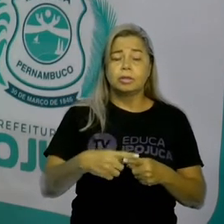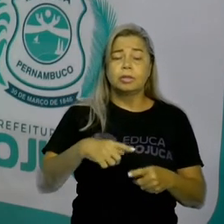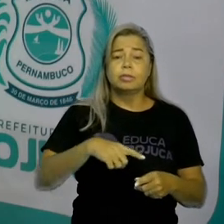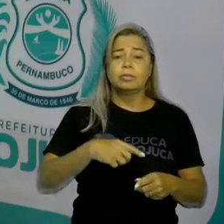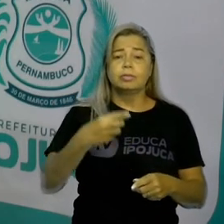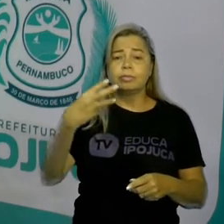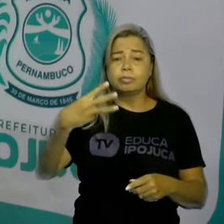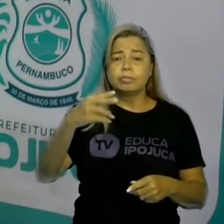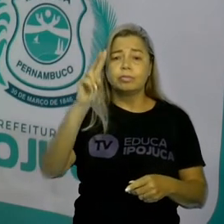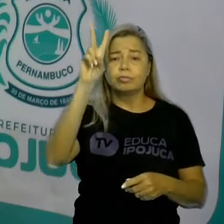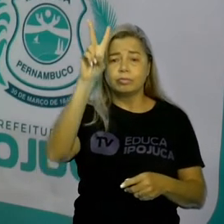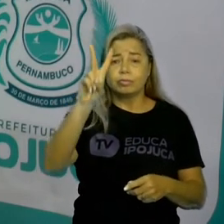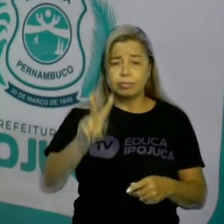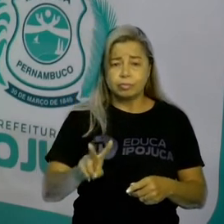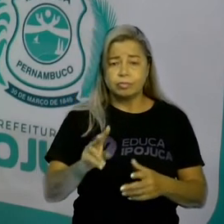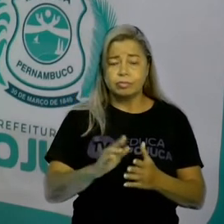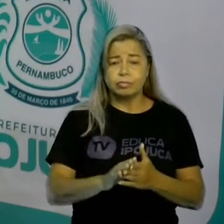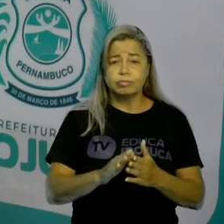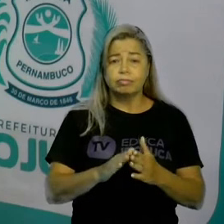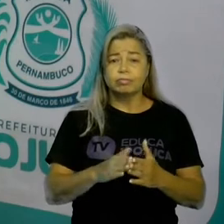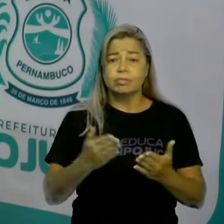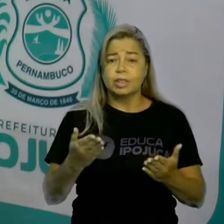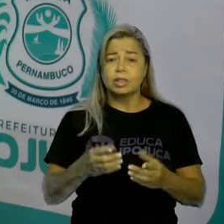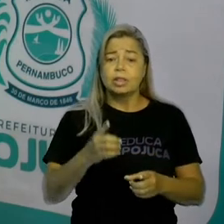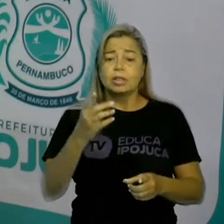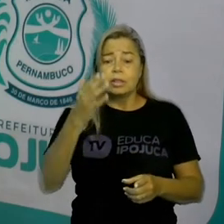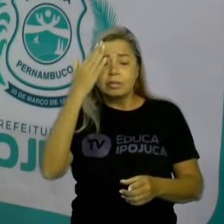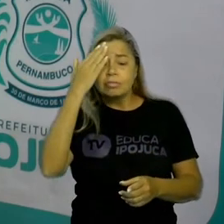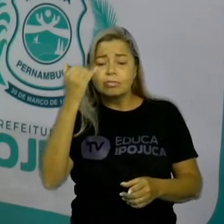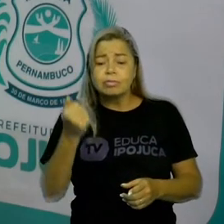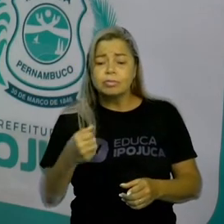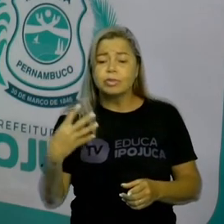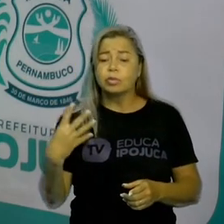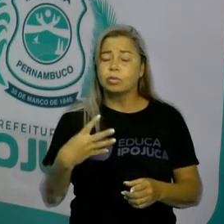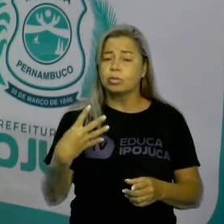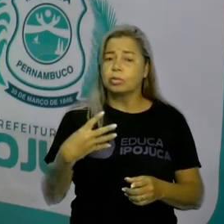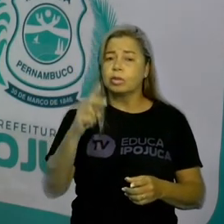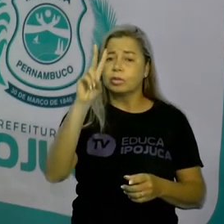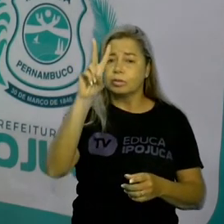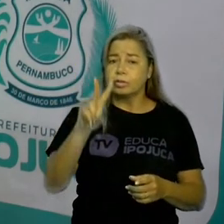e queremos descobrir o quarto. Vamos aqui organizar comigo.